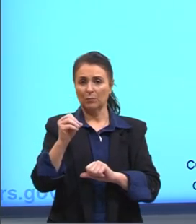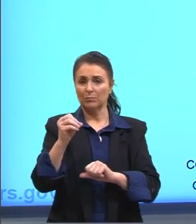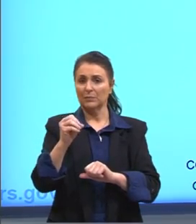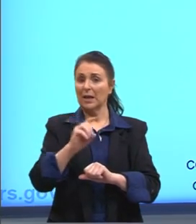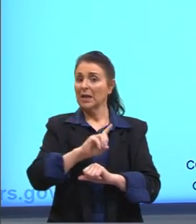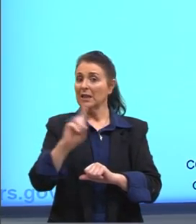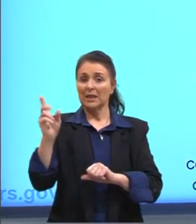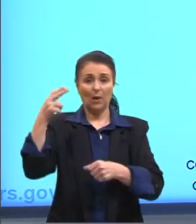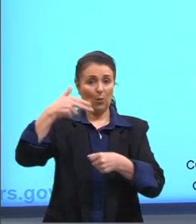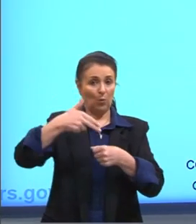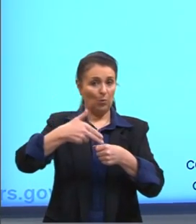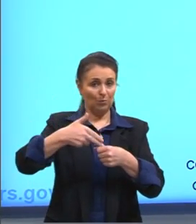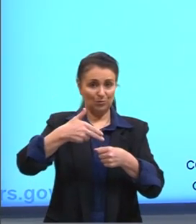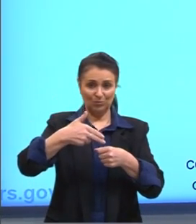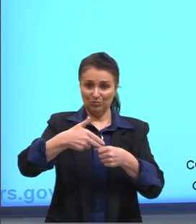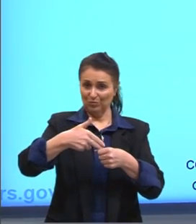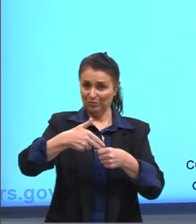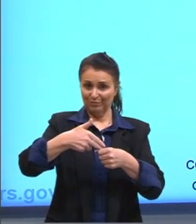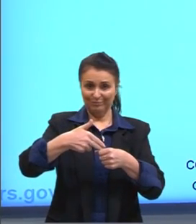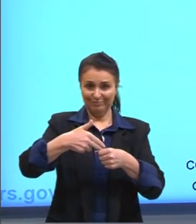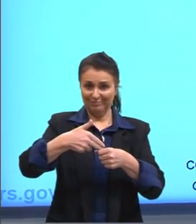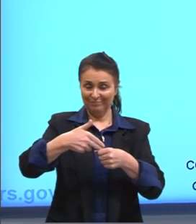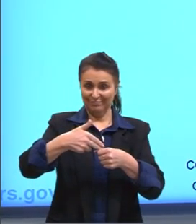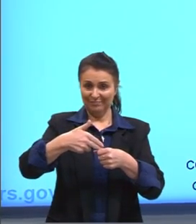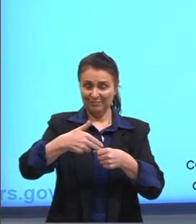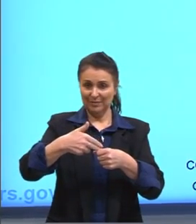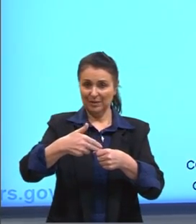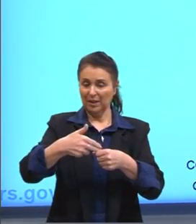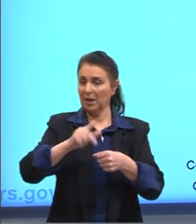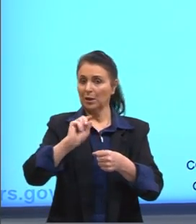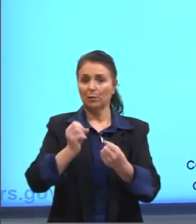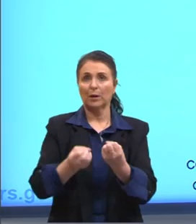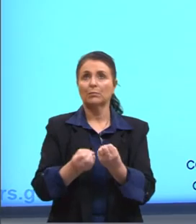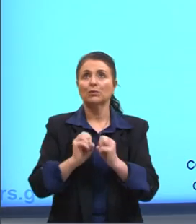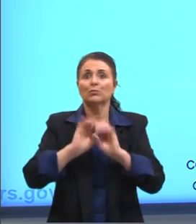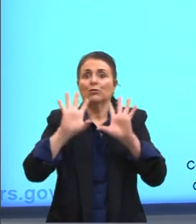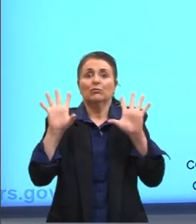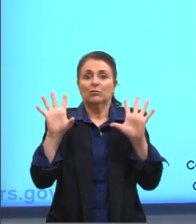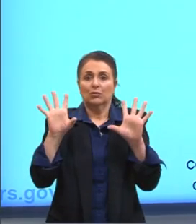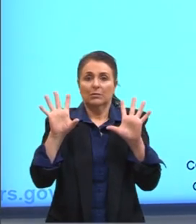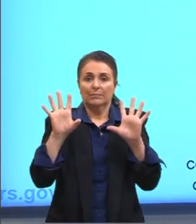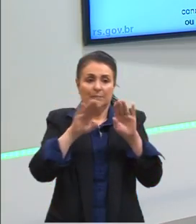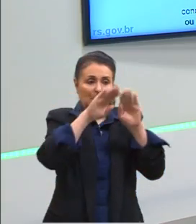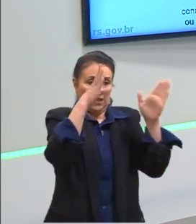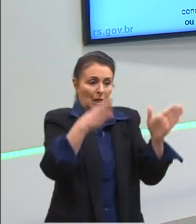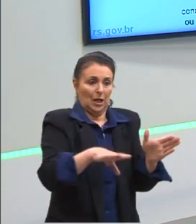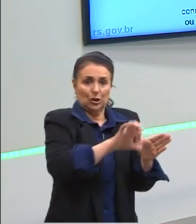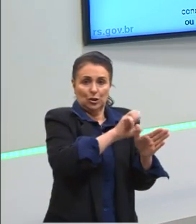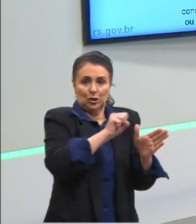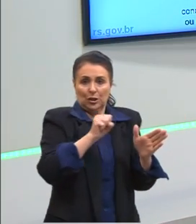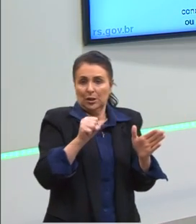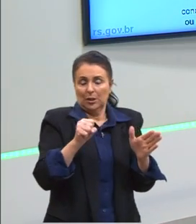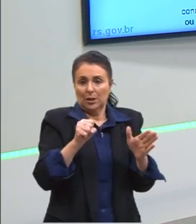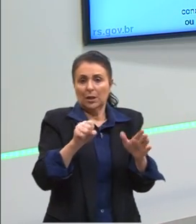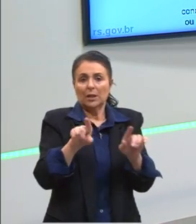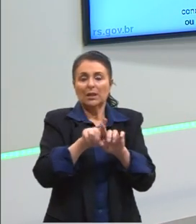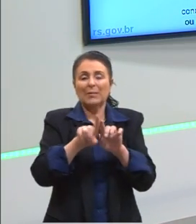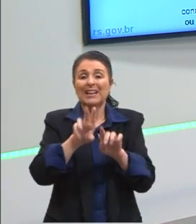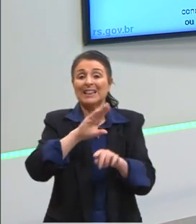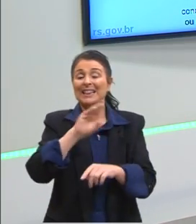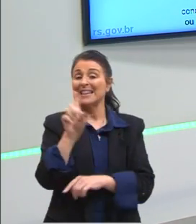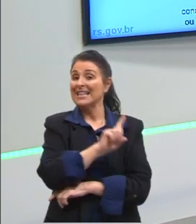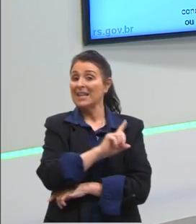Não combustível, né? Quer dizer que ele não vai explodir, né? A geladeira não explosivo e não corrosivo, tá?